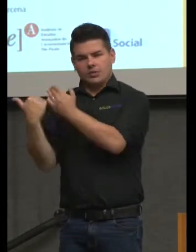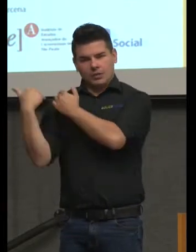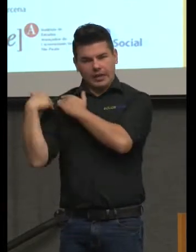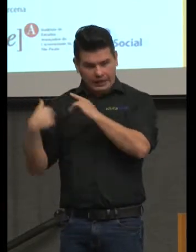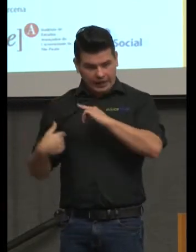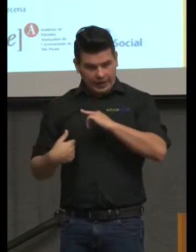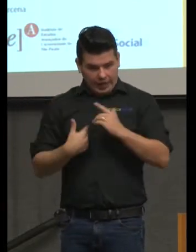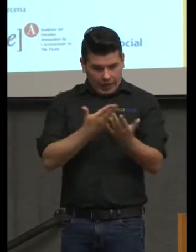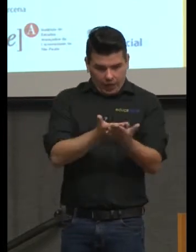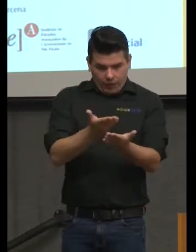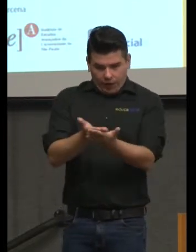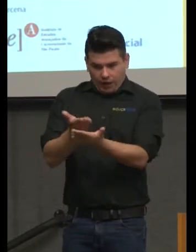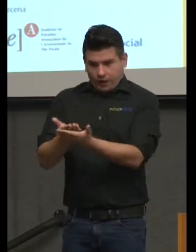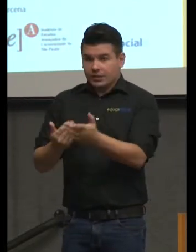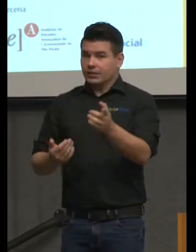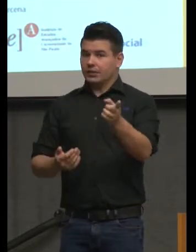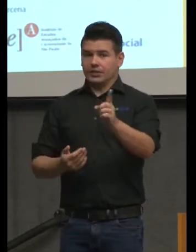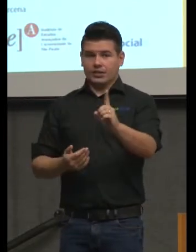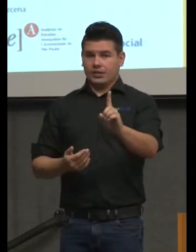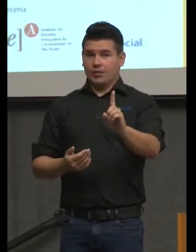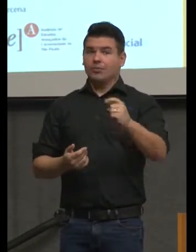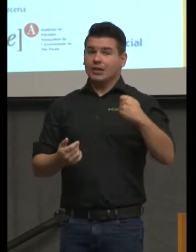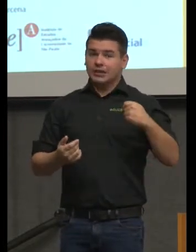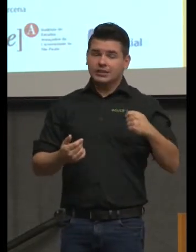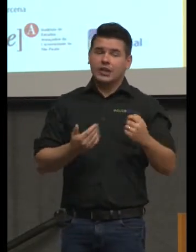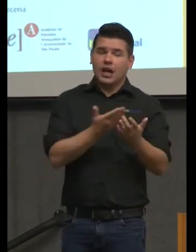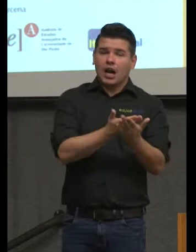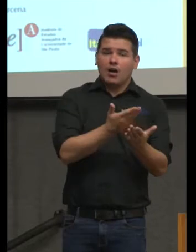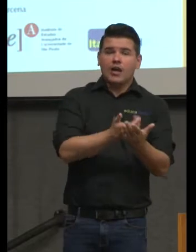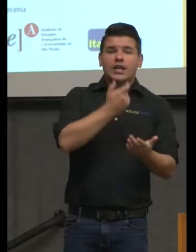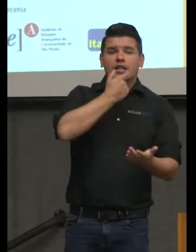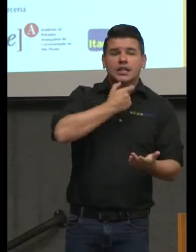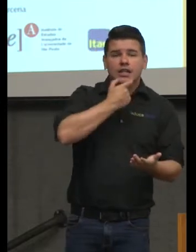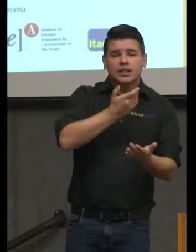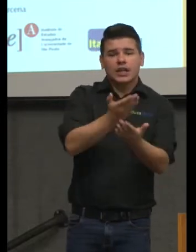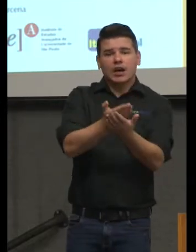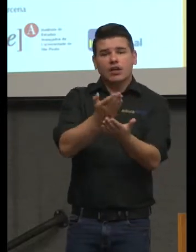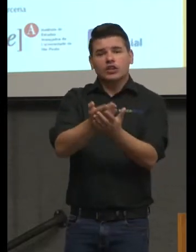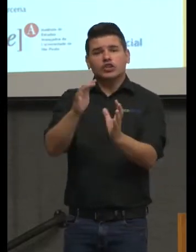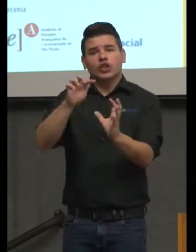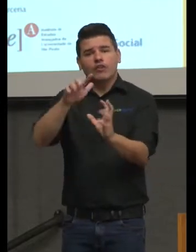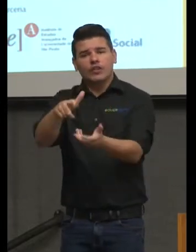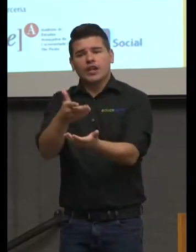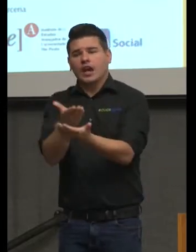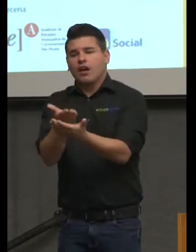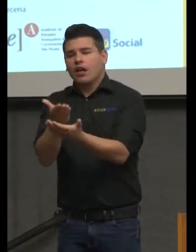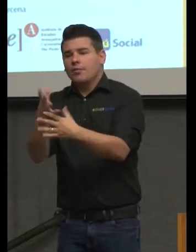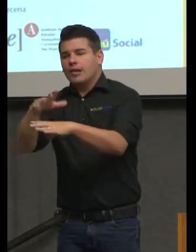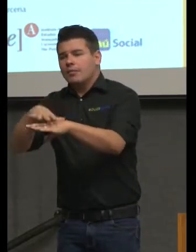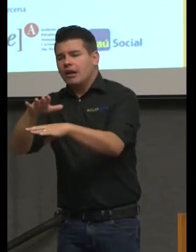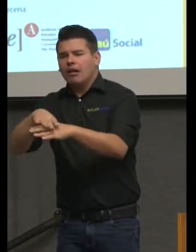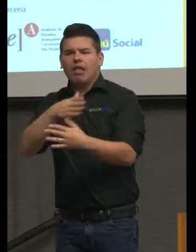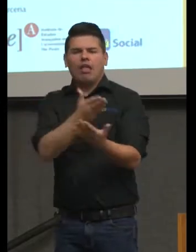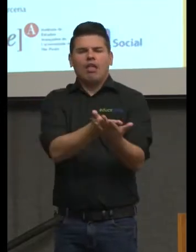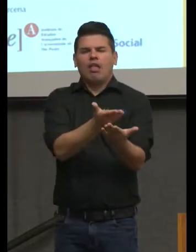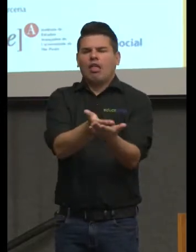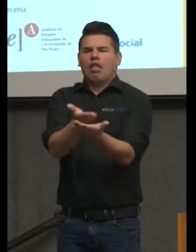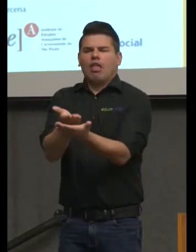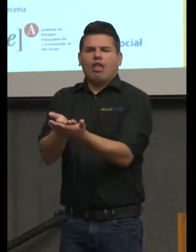aprendida nas aulas de matemática, de inglês, de geografia, do que seja, porque essas são as aulas que existem.